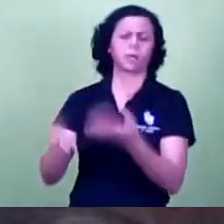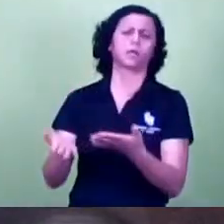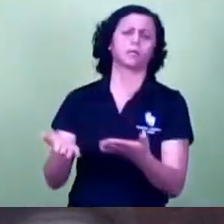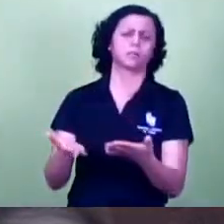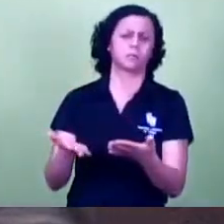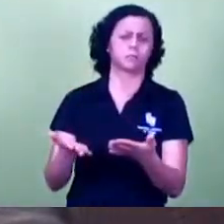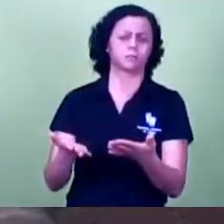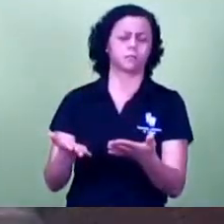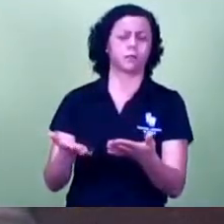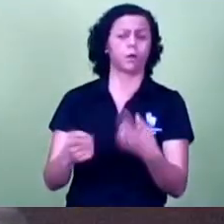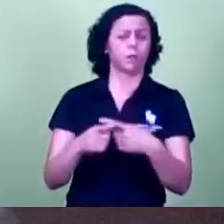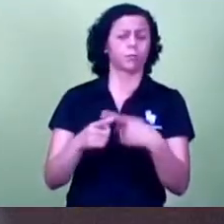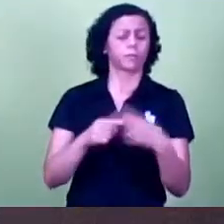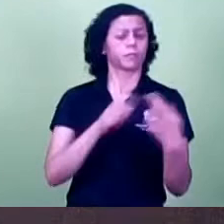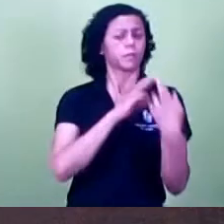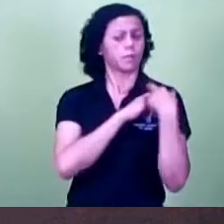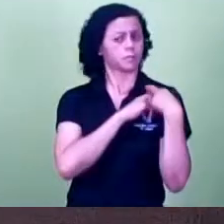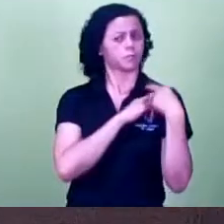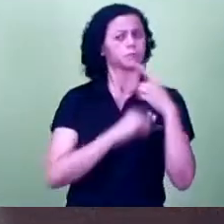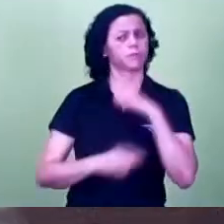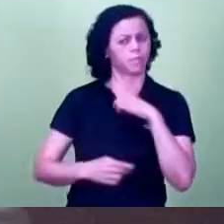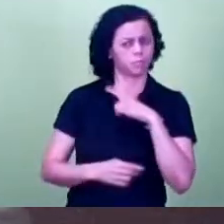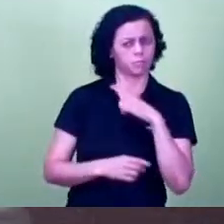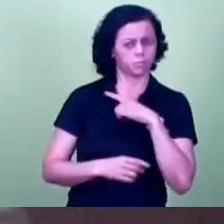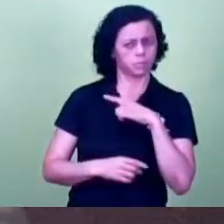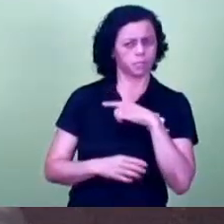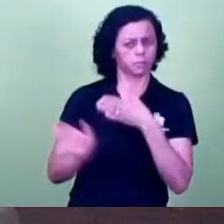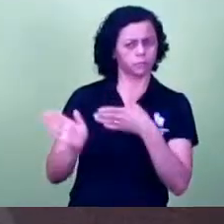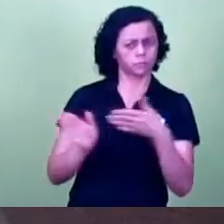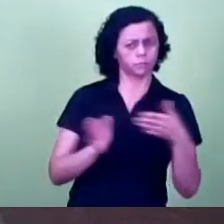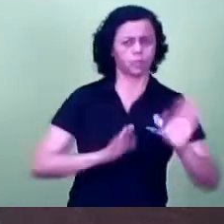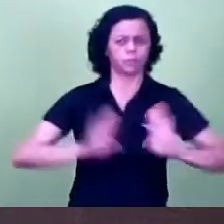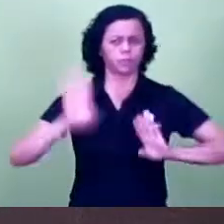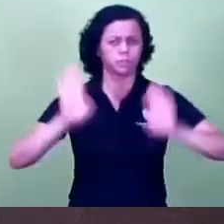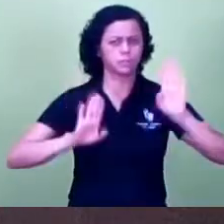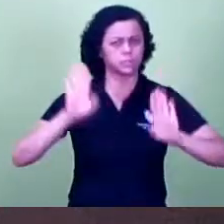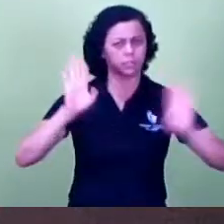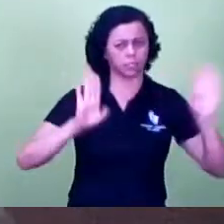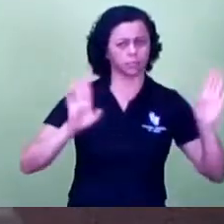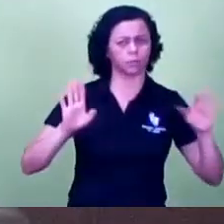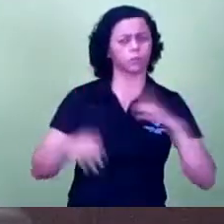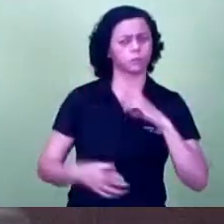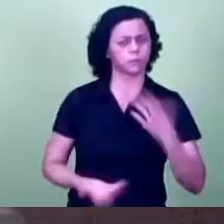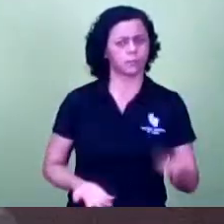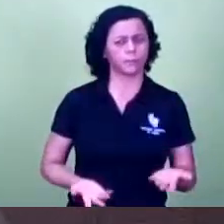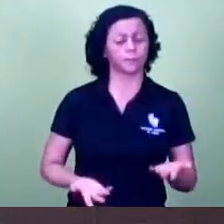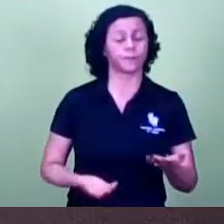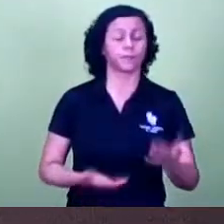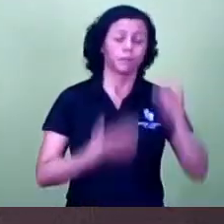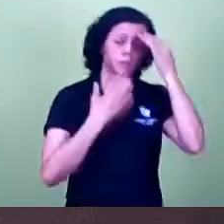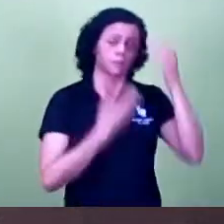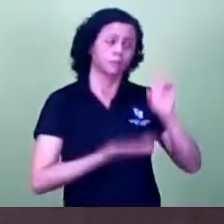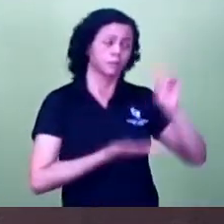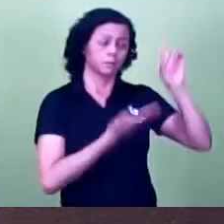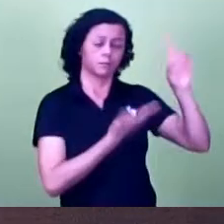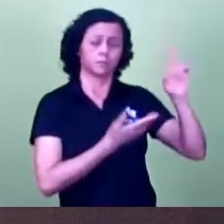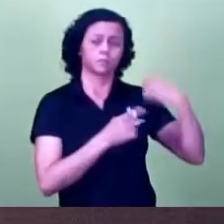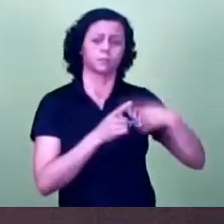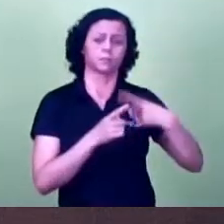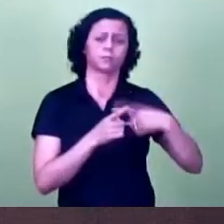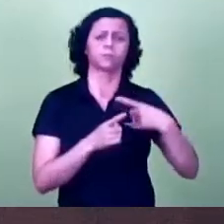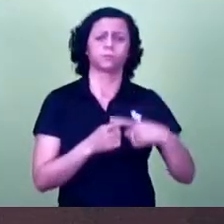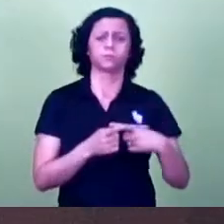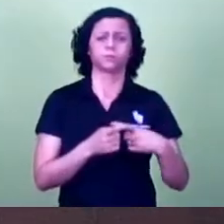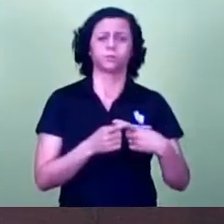têm a responsabilidade de se fazer o processo licitatório. Graças a Deus, nós fomos ainda